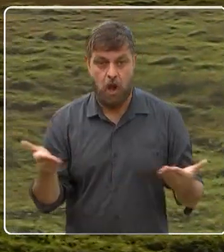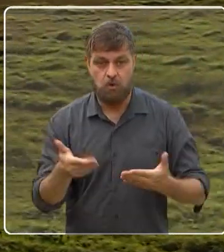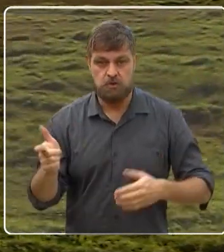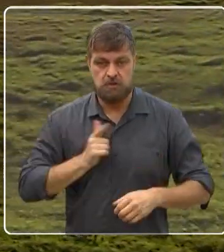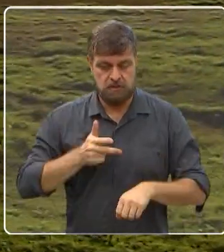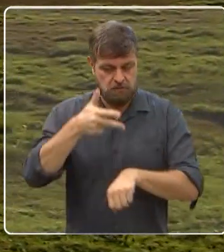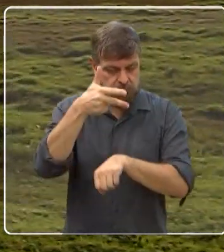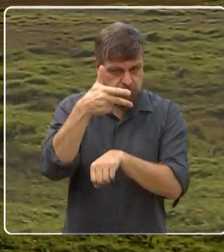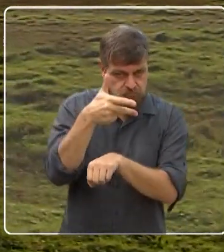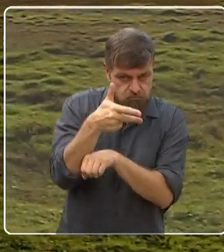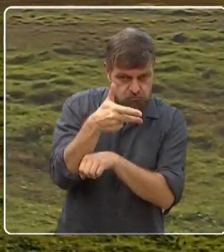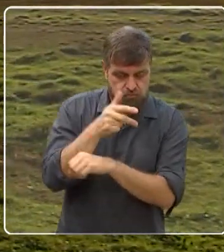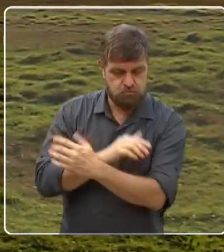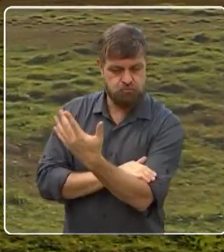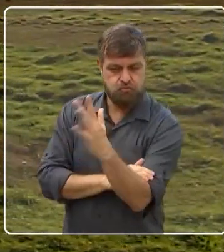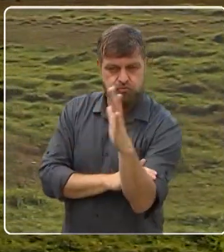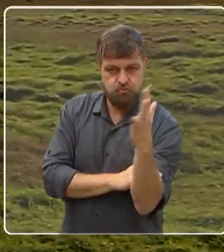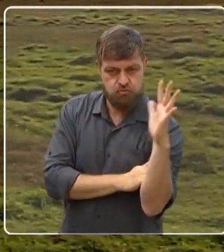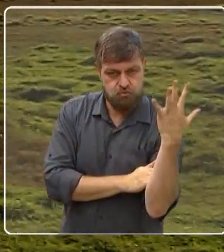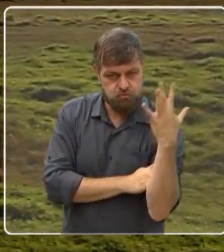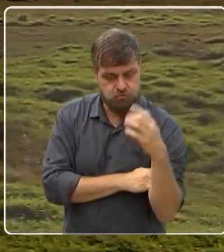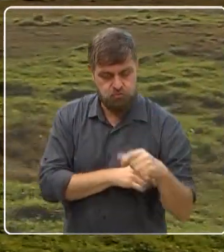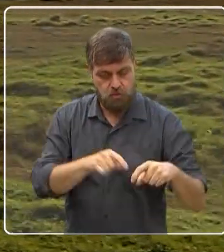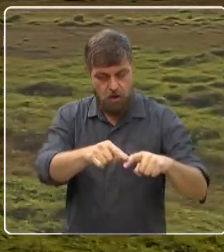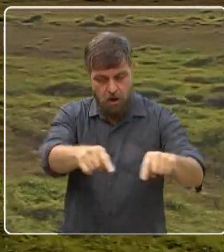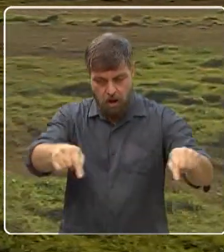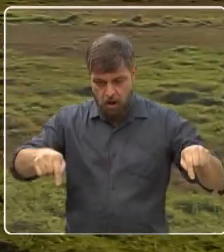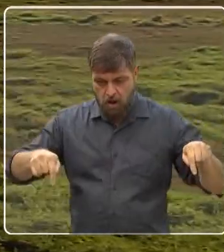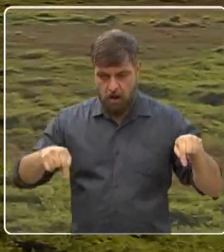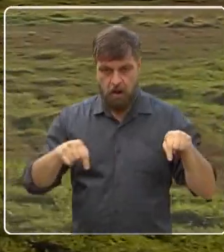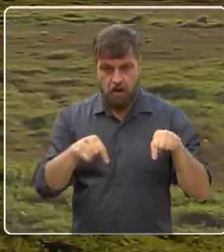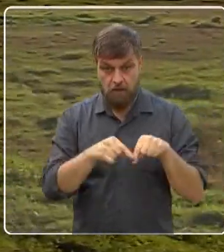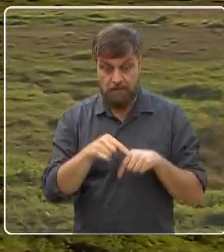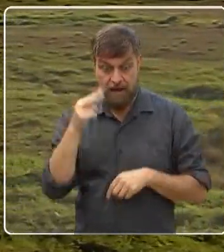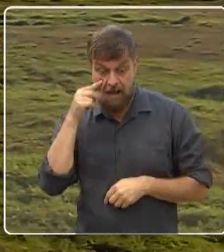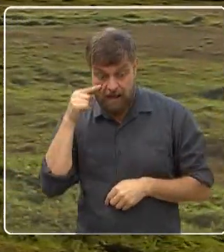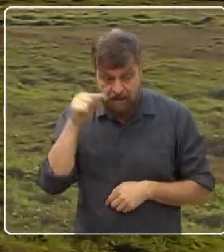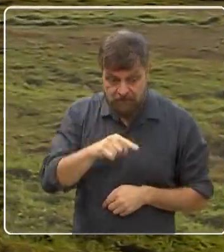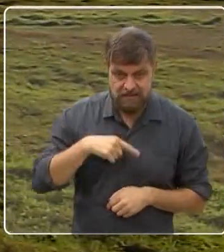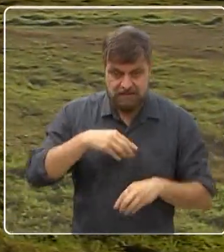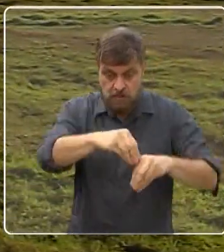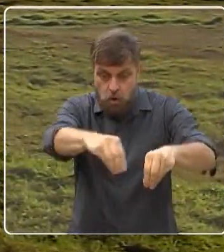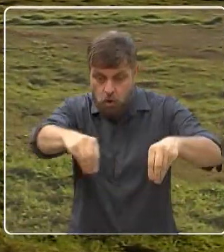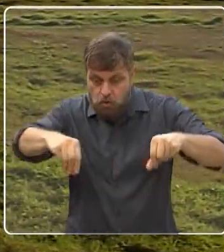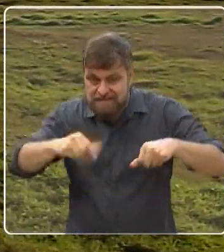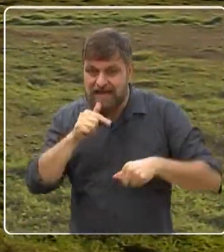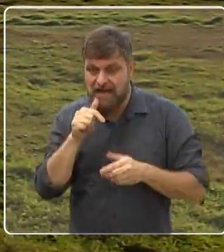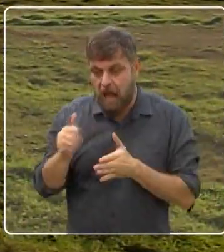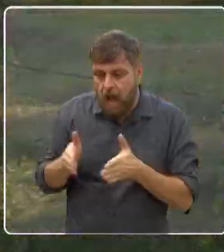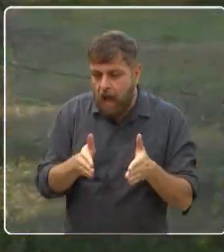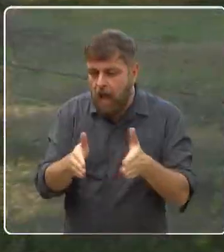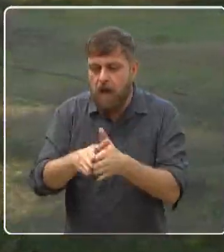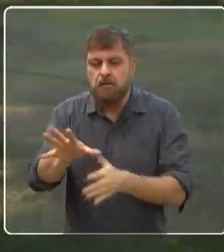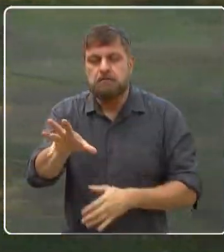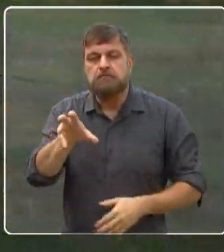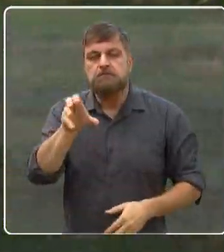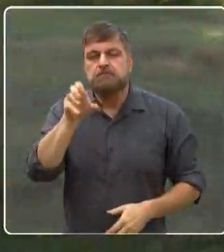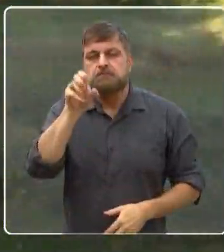monitoramento ambiental da área do aterro e de um trecho envoltório para verificar as condições do solo, água e ar.